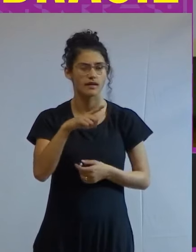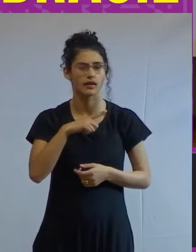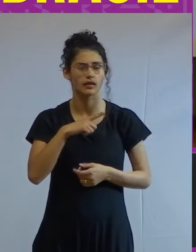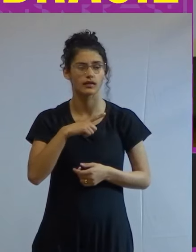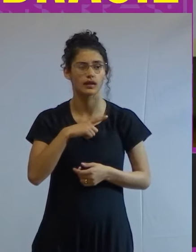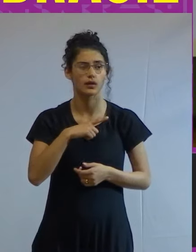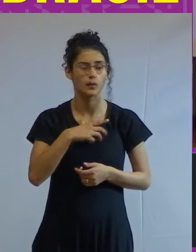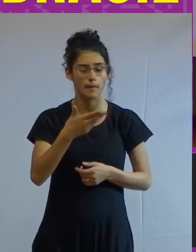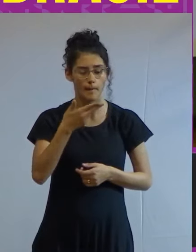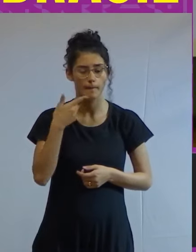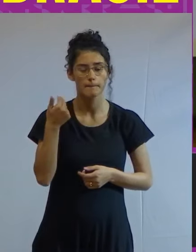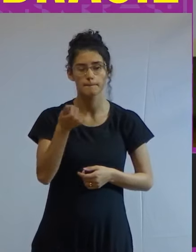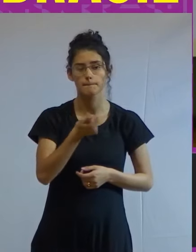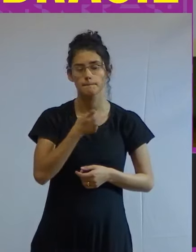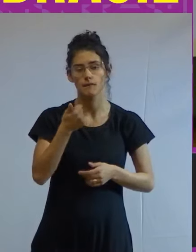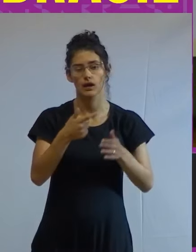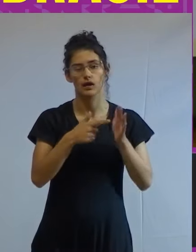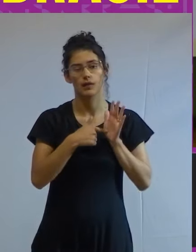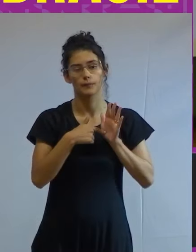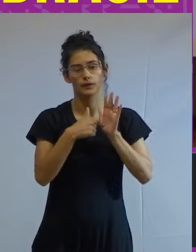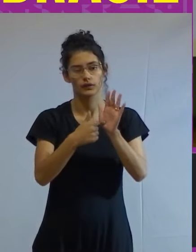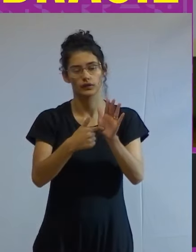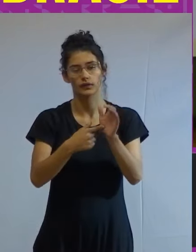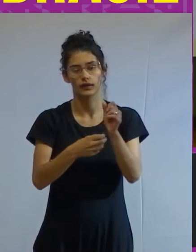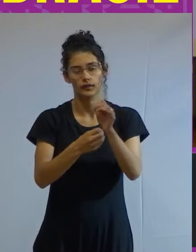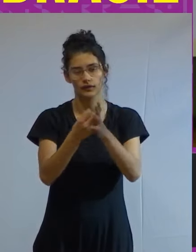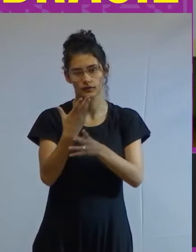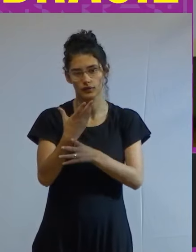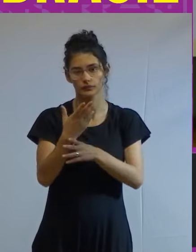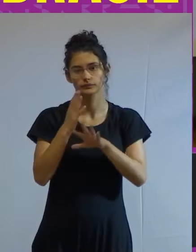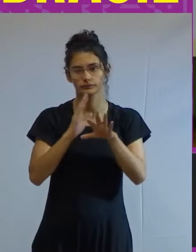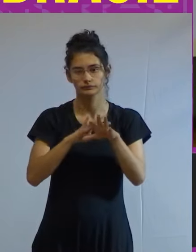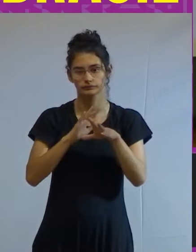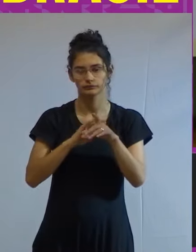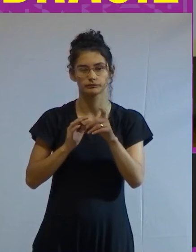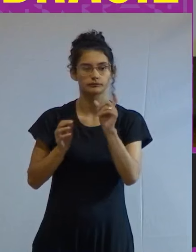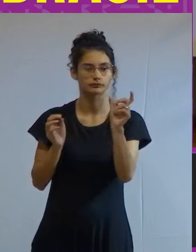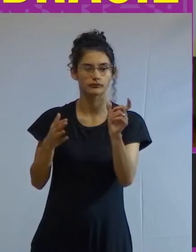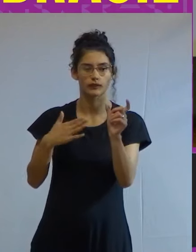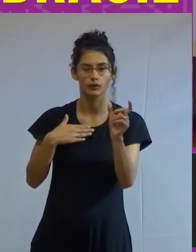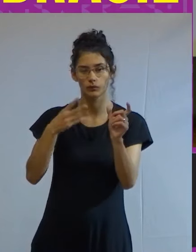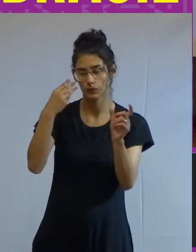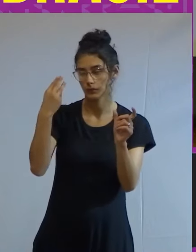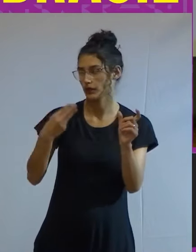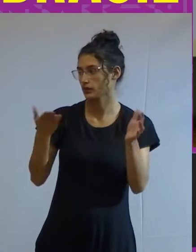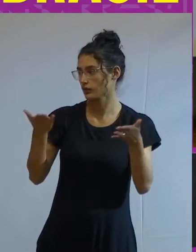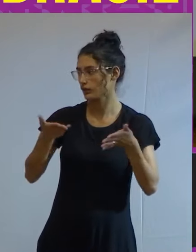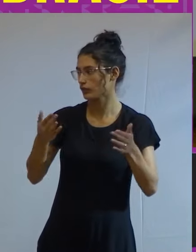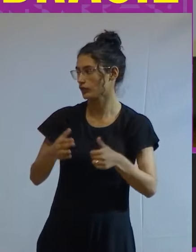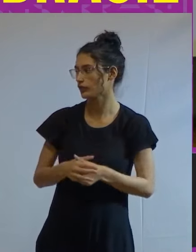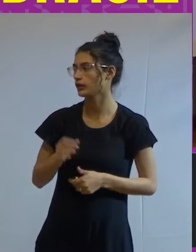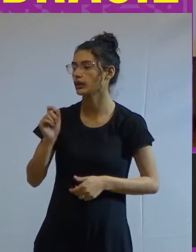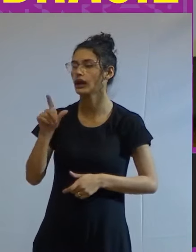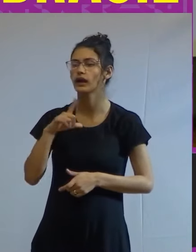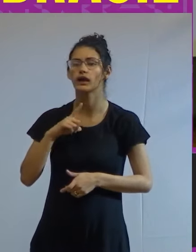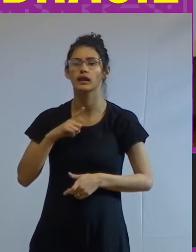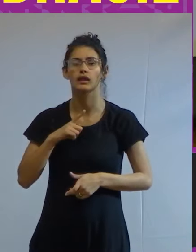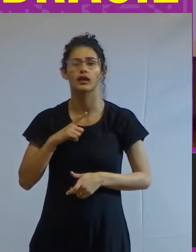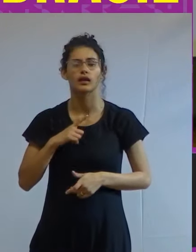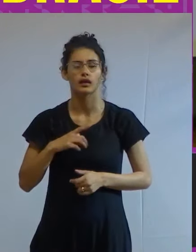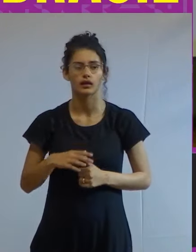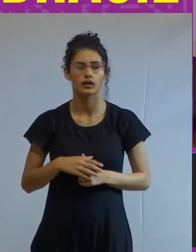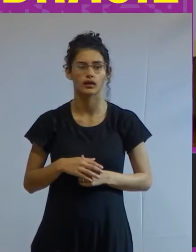monopólio da invenção para citar o meu mestre já anote aqui quem é que vai ter o